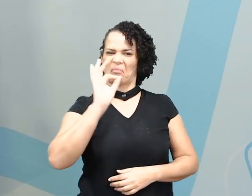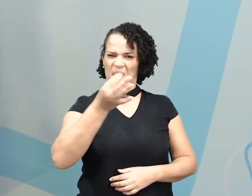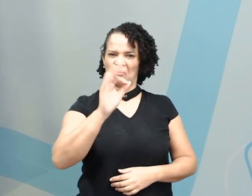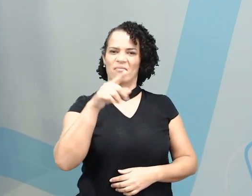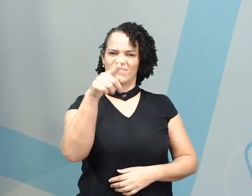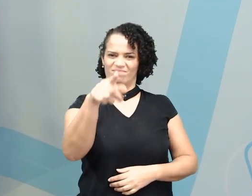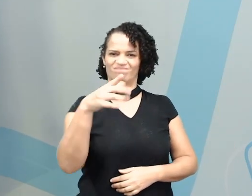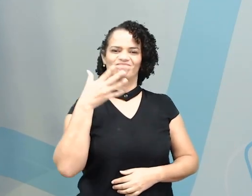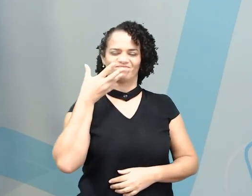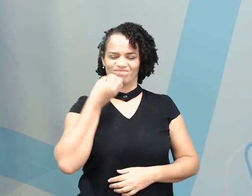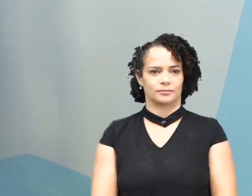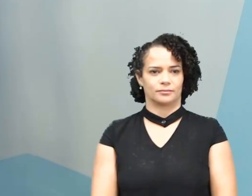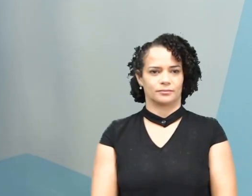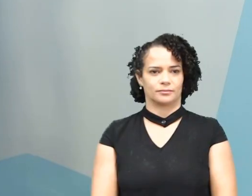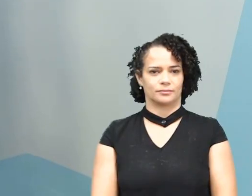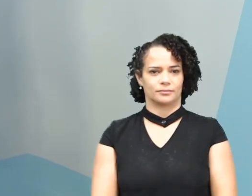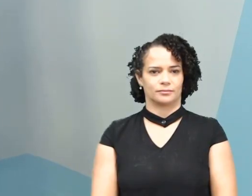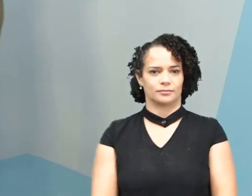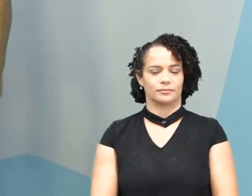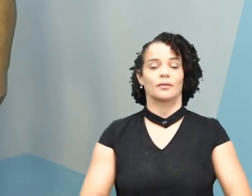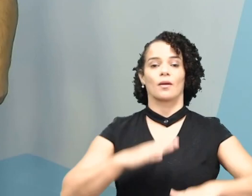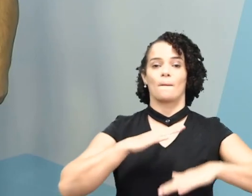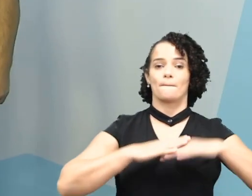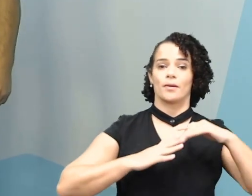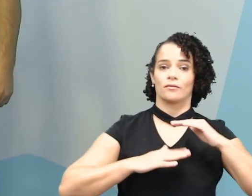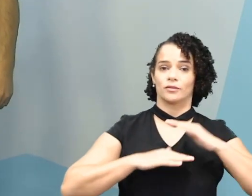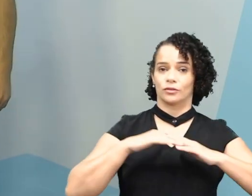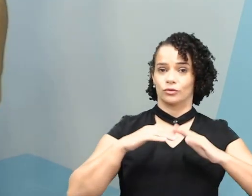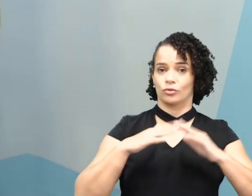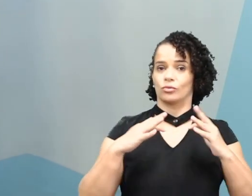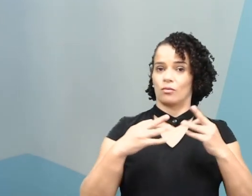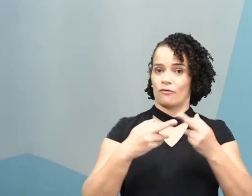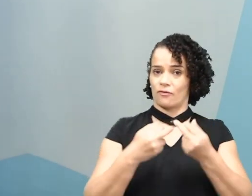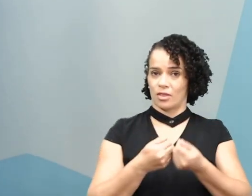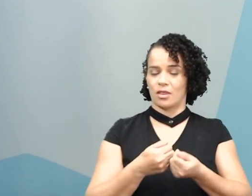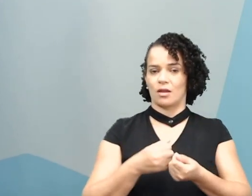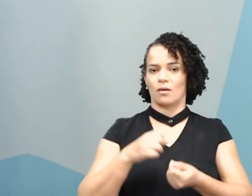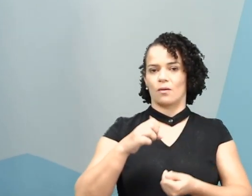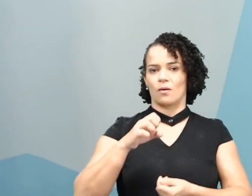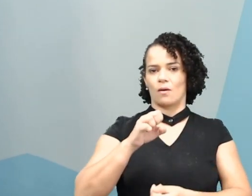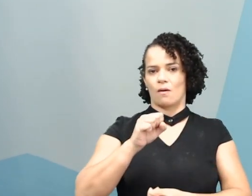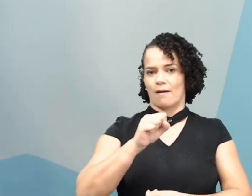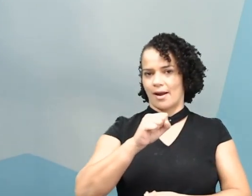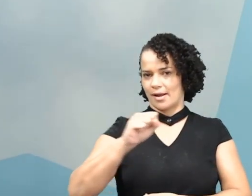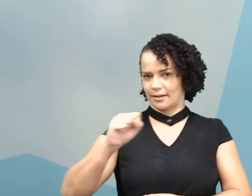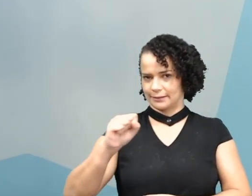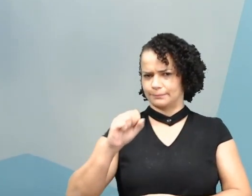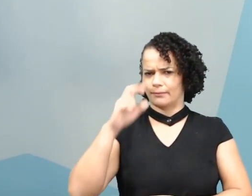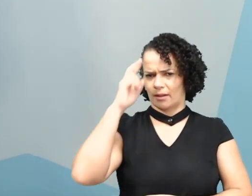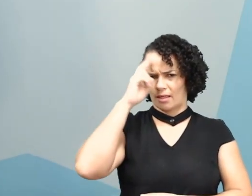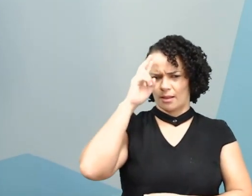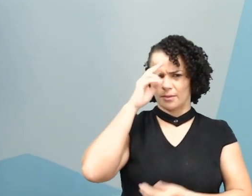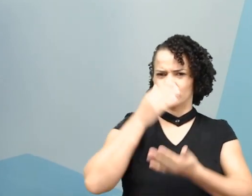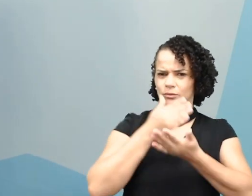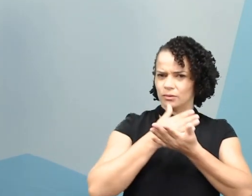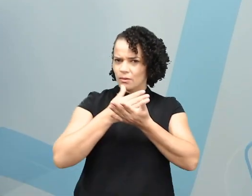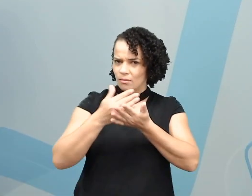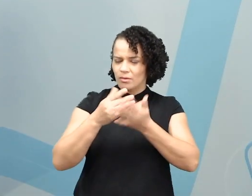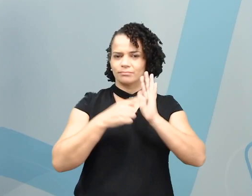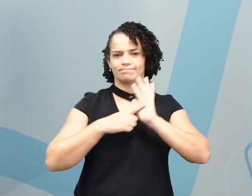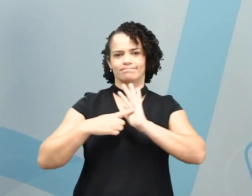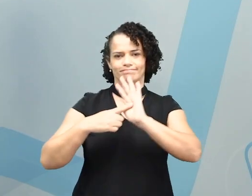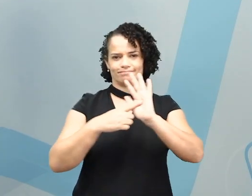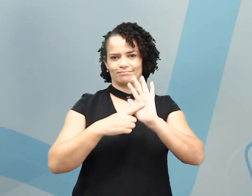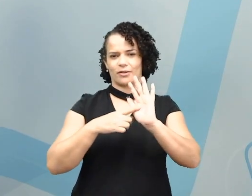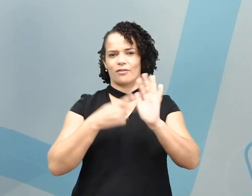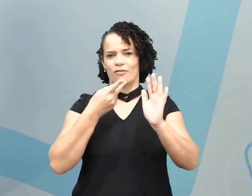estão ótimos, hein? Profissões com terminações em S. Lembram que no começo da apresentação eu